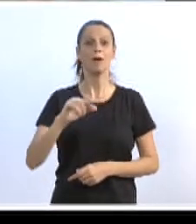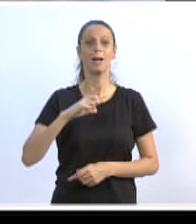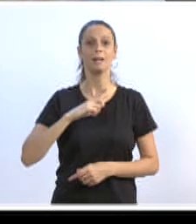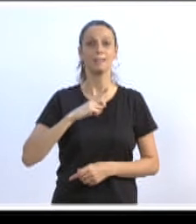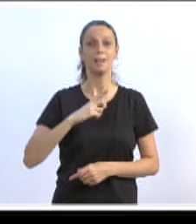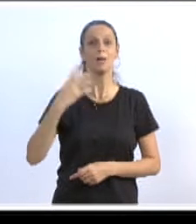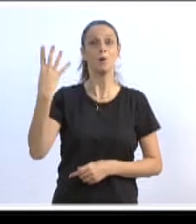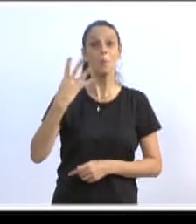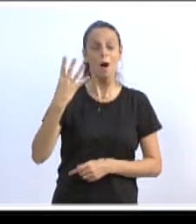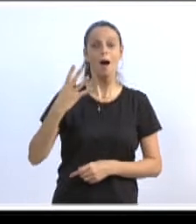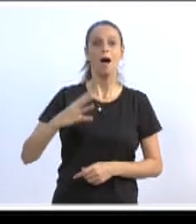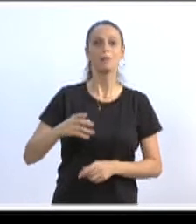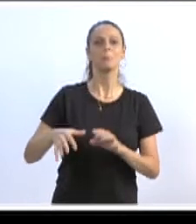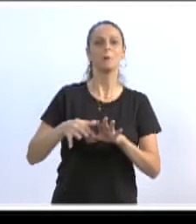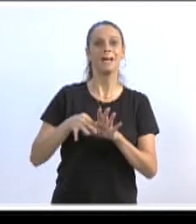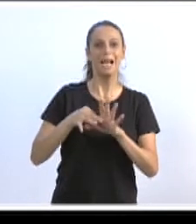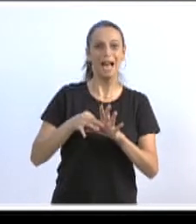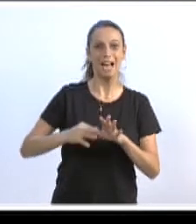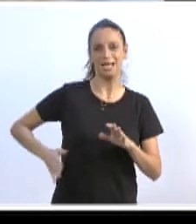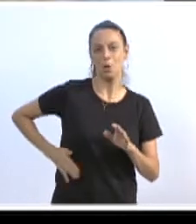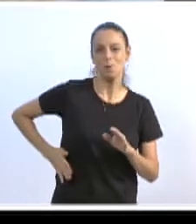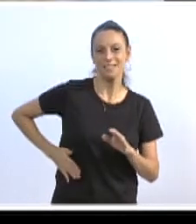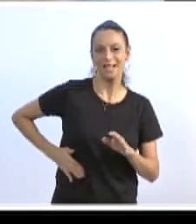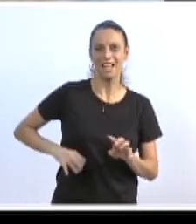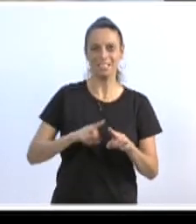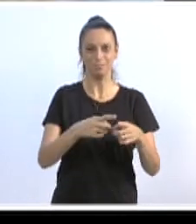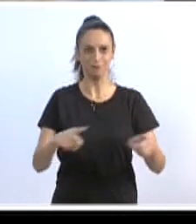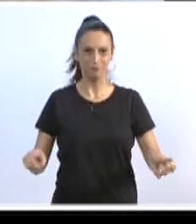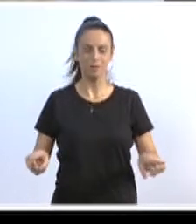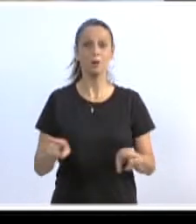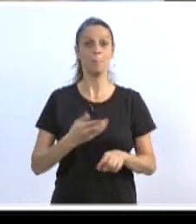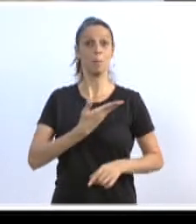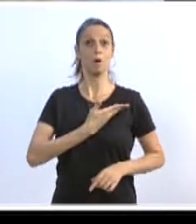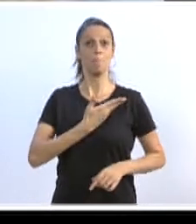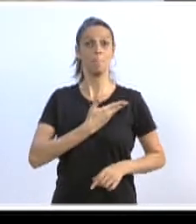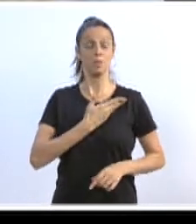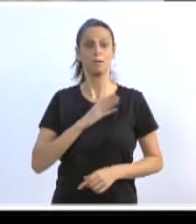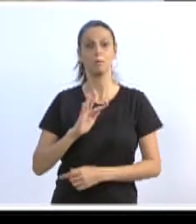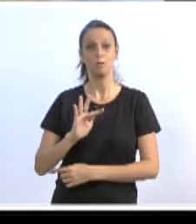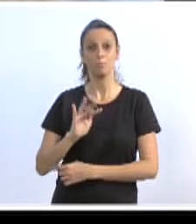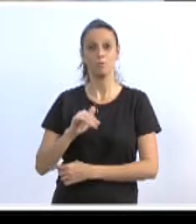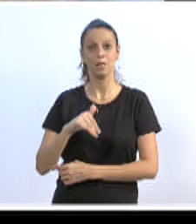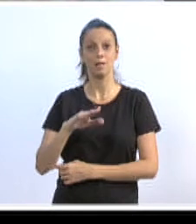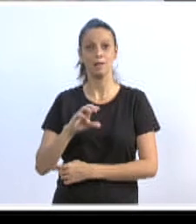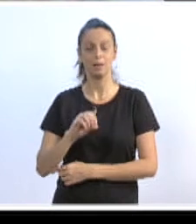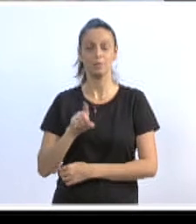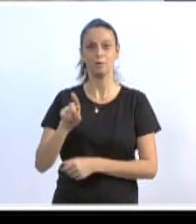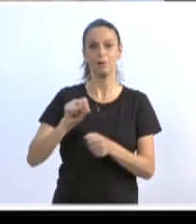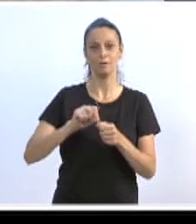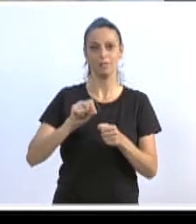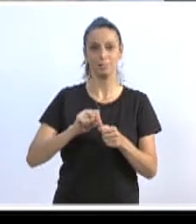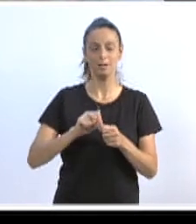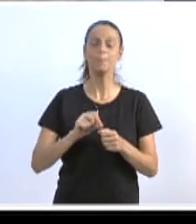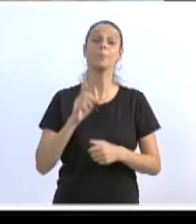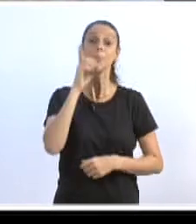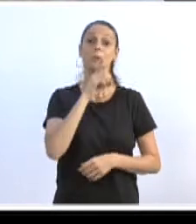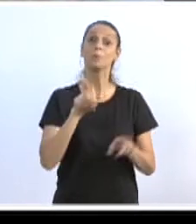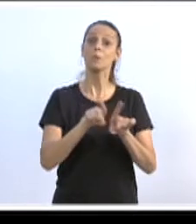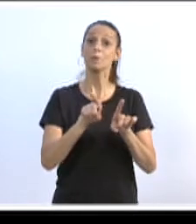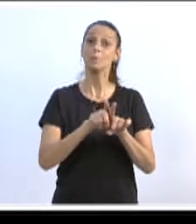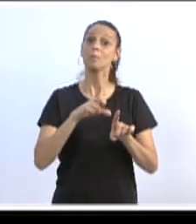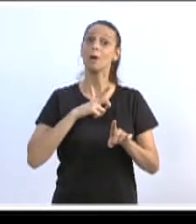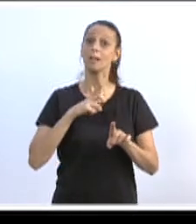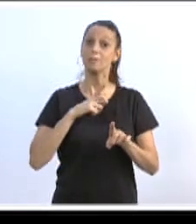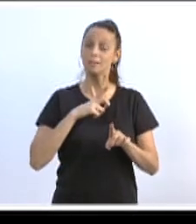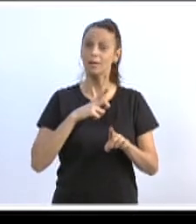Costelaço de Amigos, organizado pelo meu amigo Fernando, no Concórdia. Domingo haverá o jogo festivo entre os veteranos do